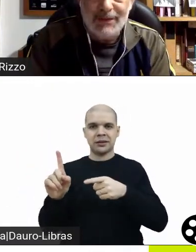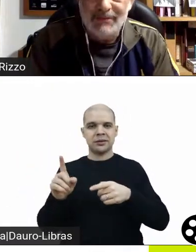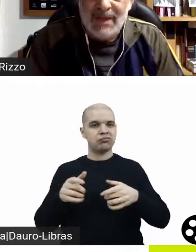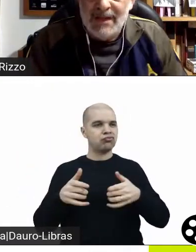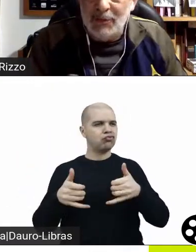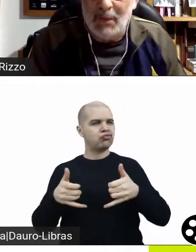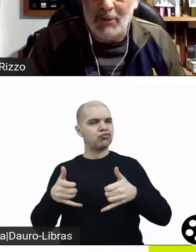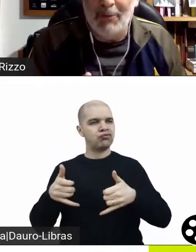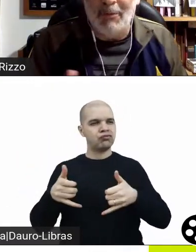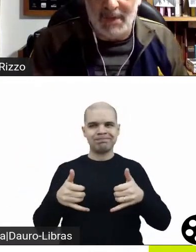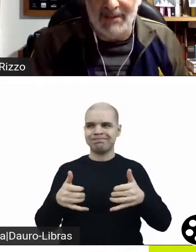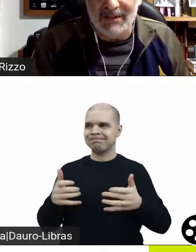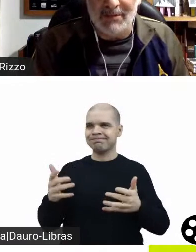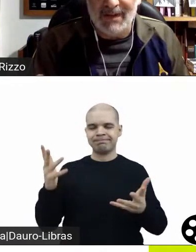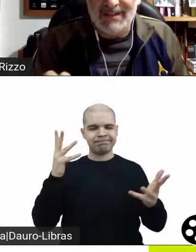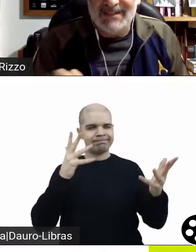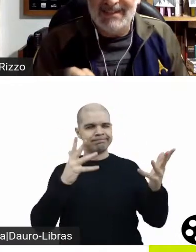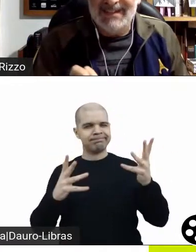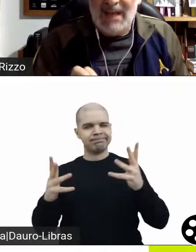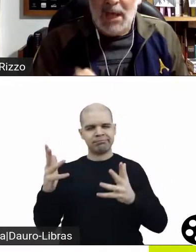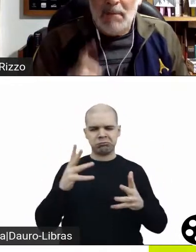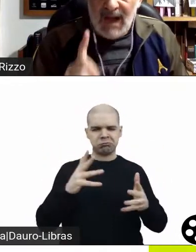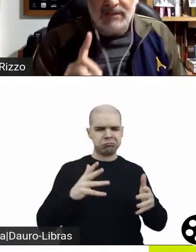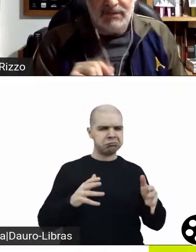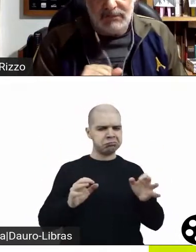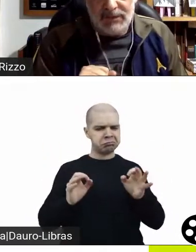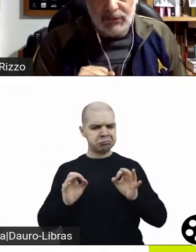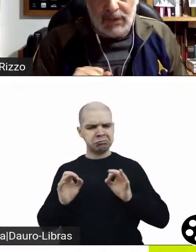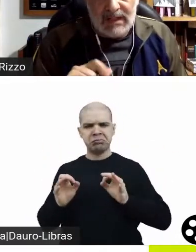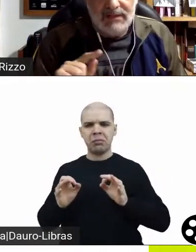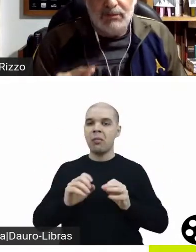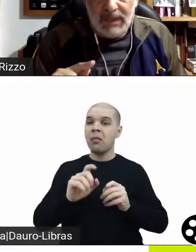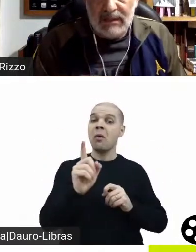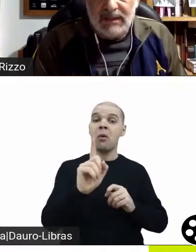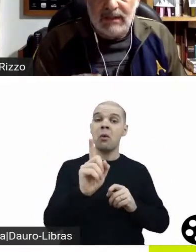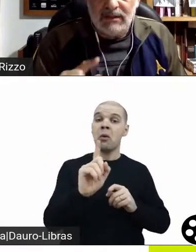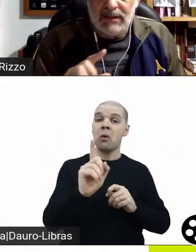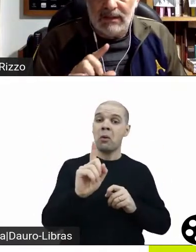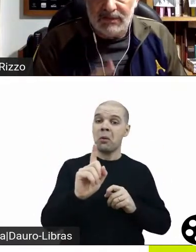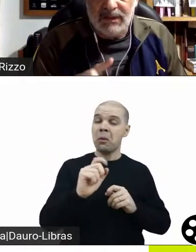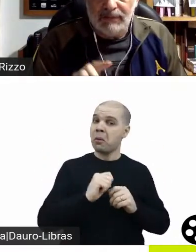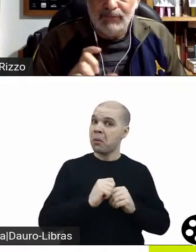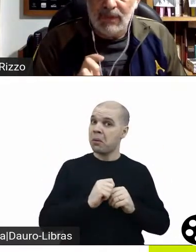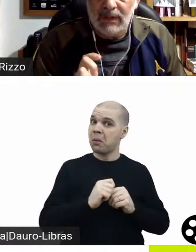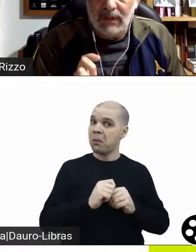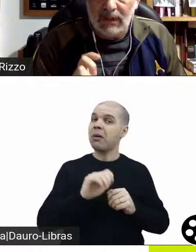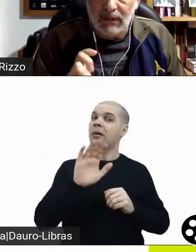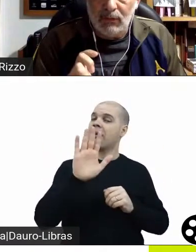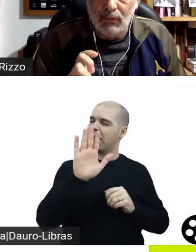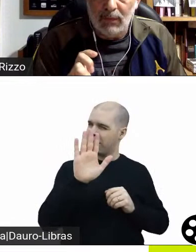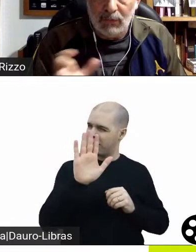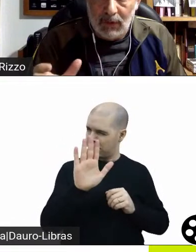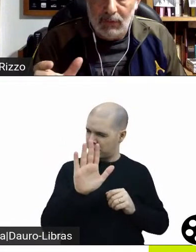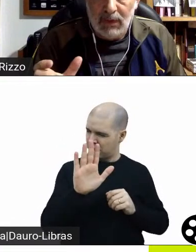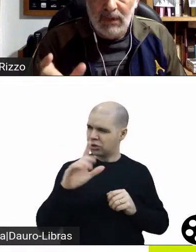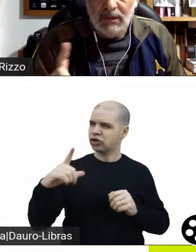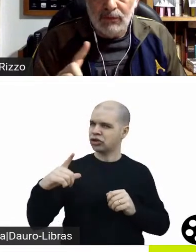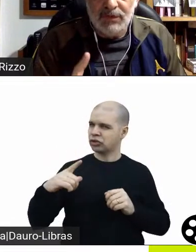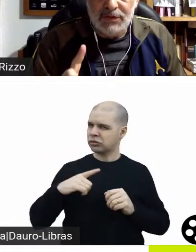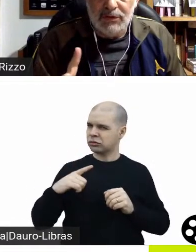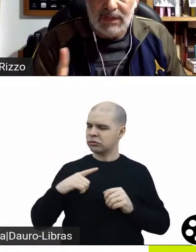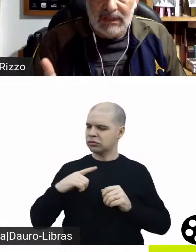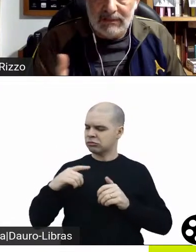romântica, numa comédia dramática. Mas, veja só, ele respeita, sim, o manual